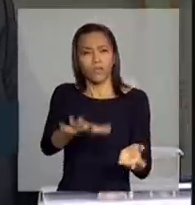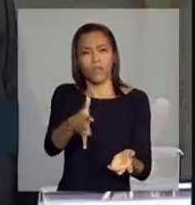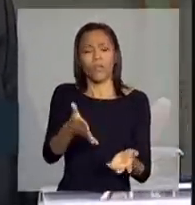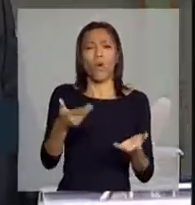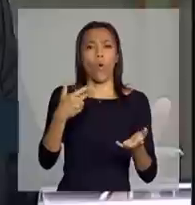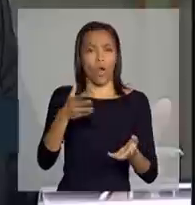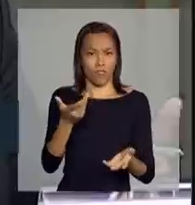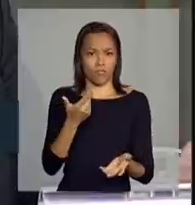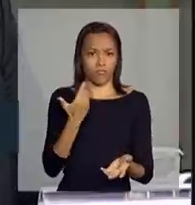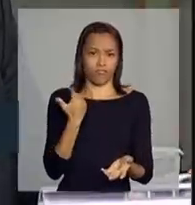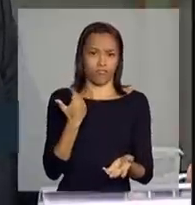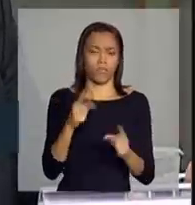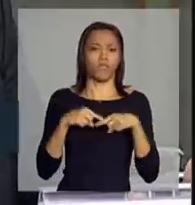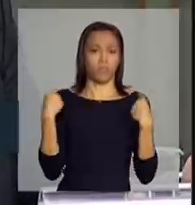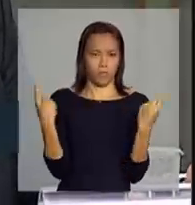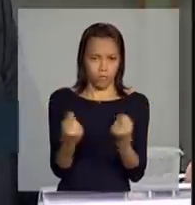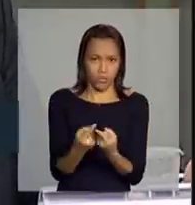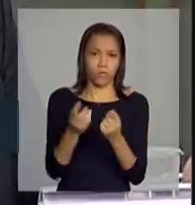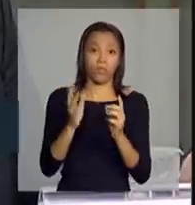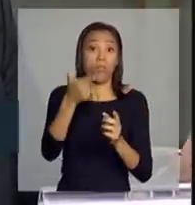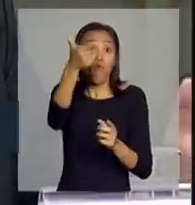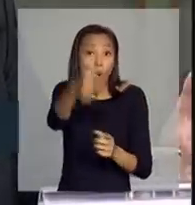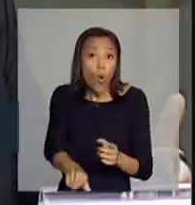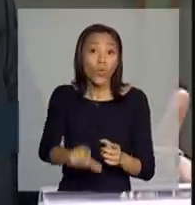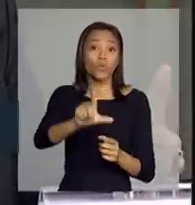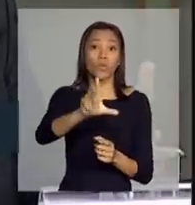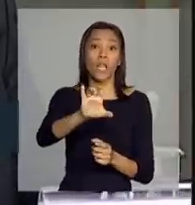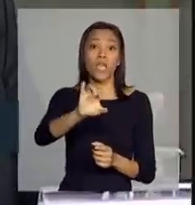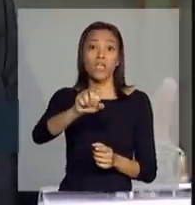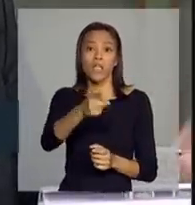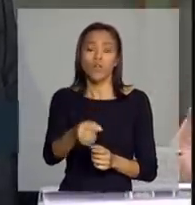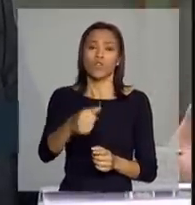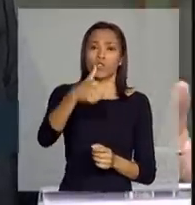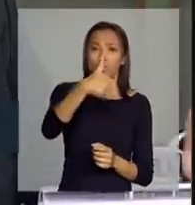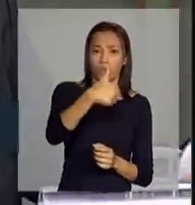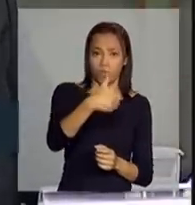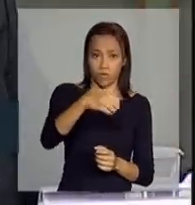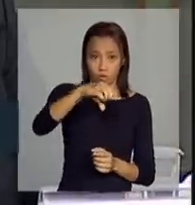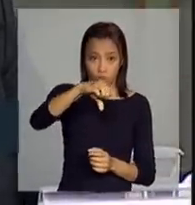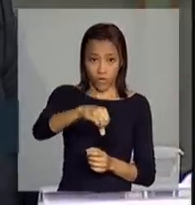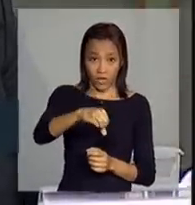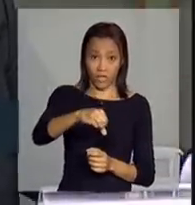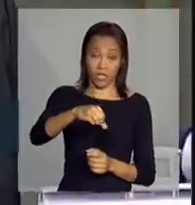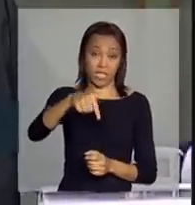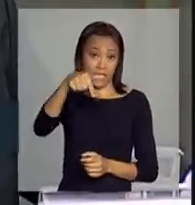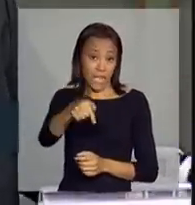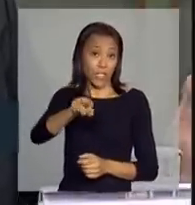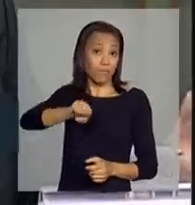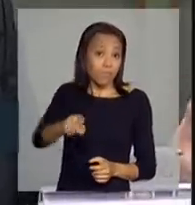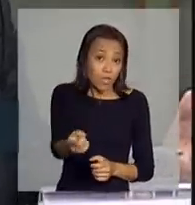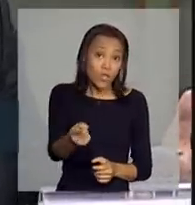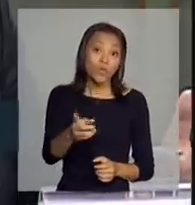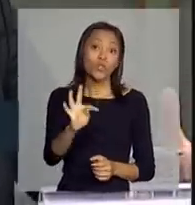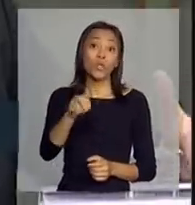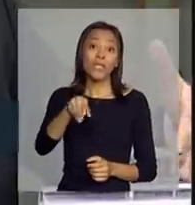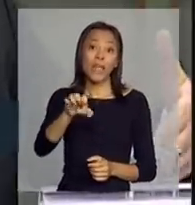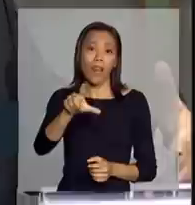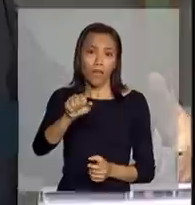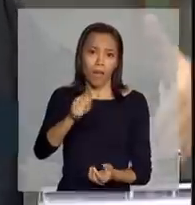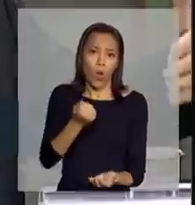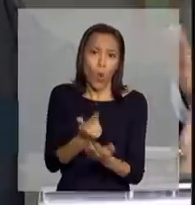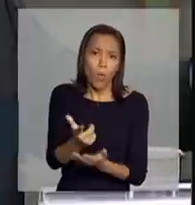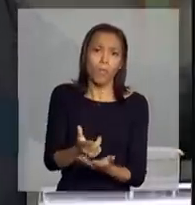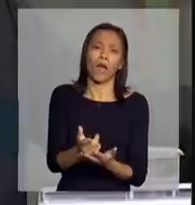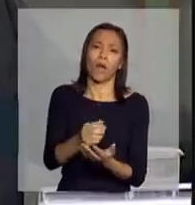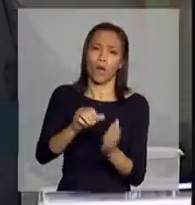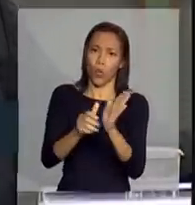estivemos reunidos agora, vamos fazer outro leilão de 97 mil toneladas para comprar o milho ensacado, e